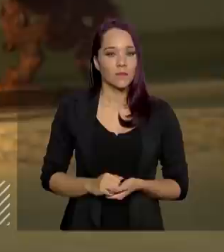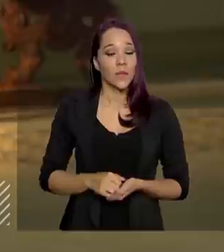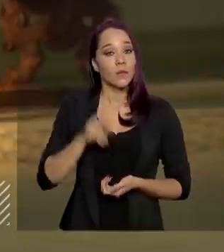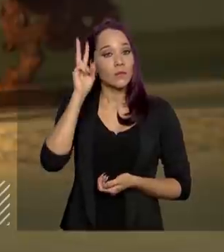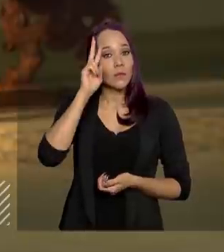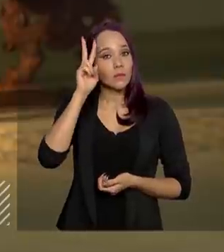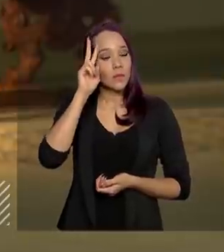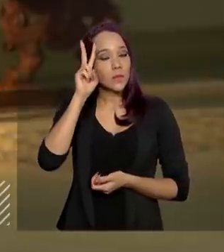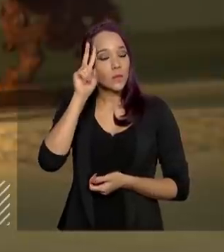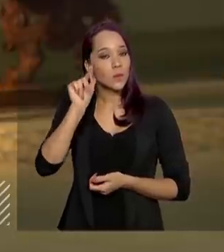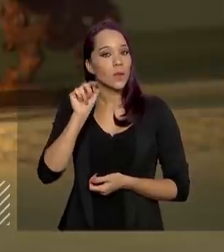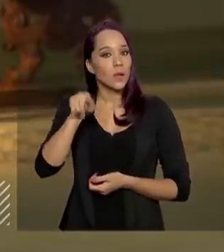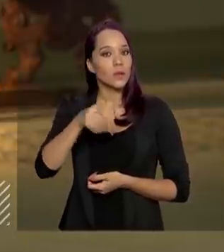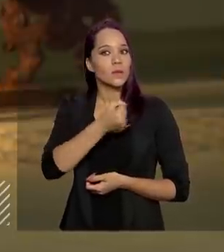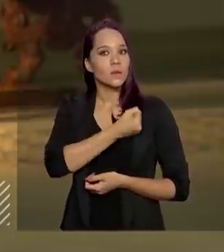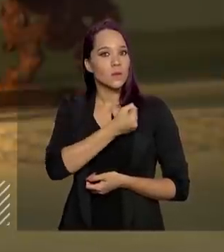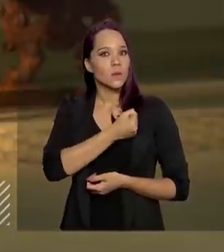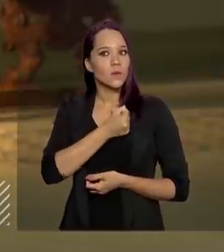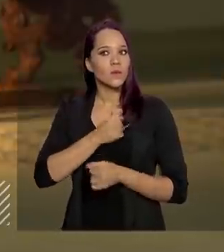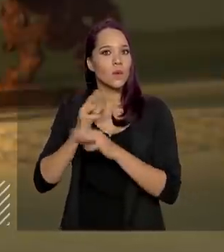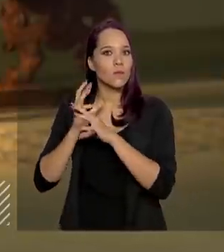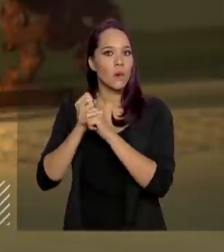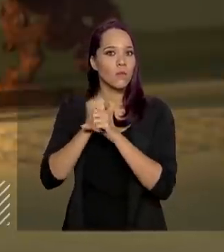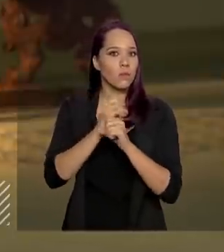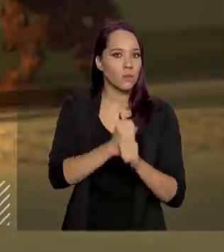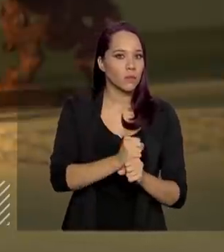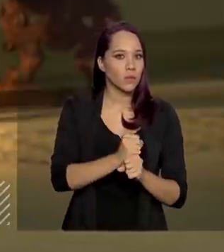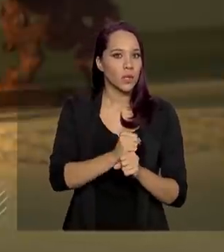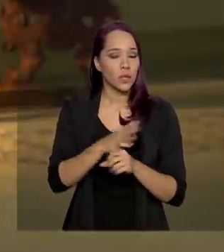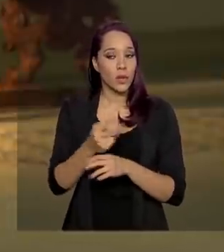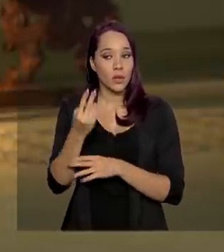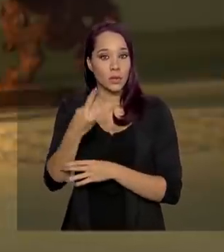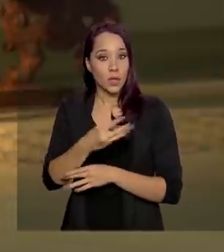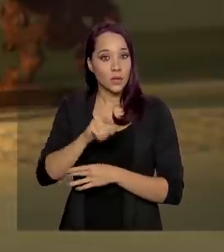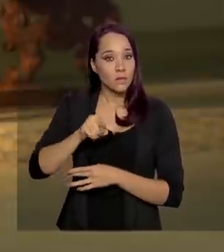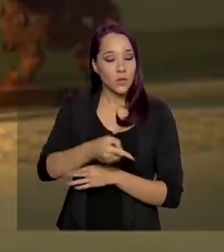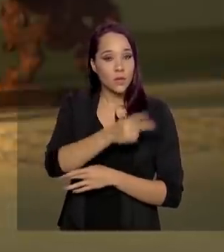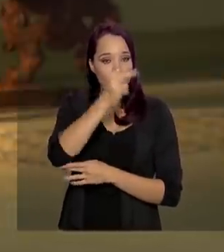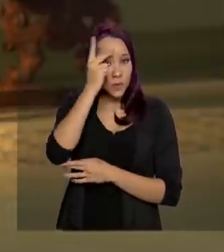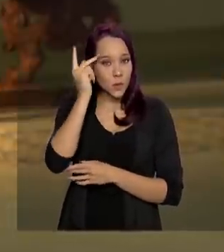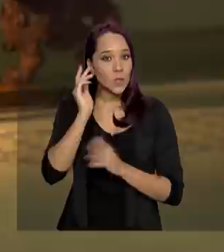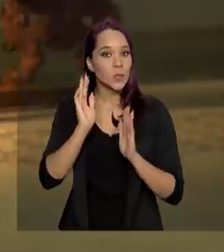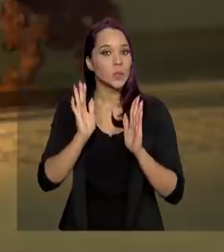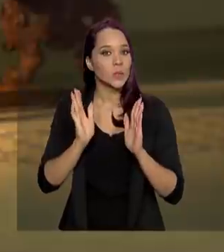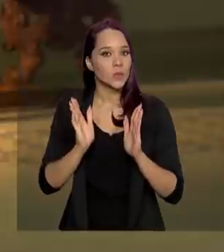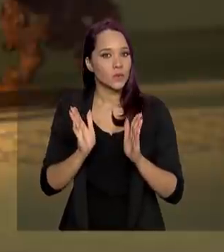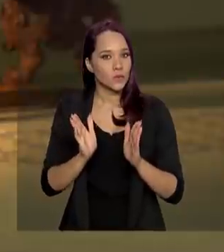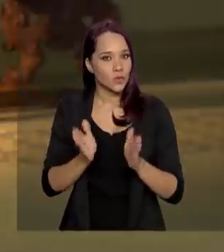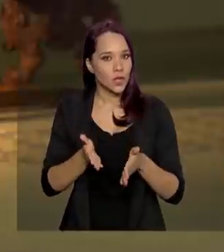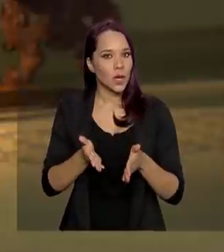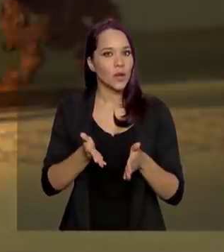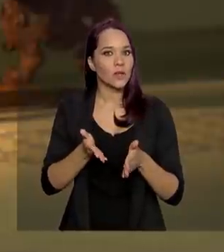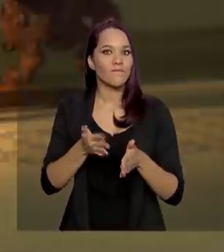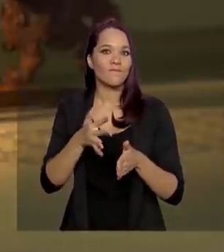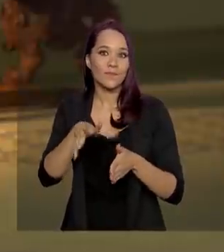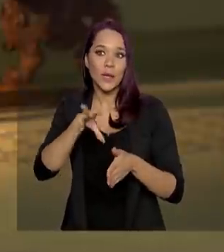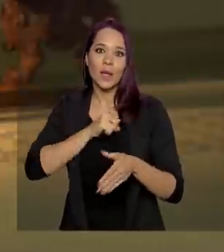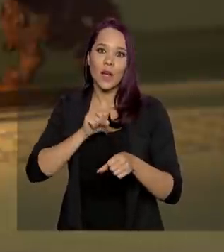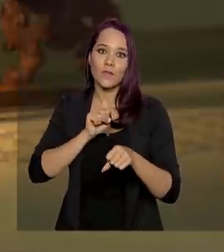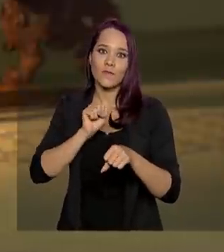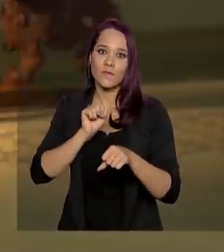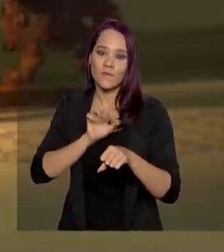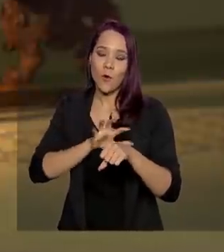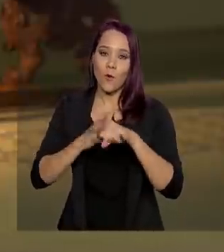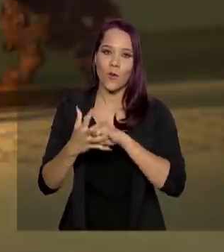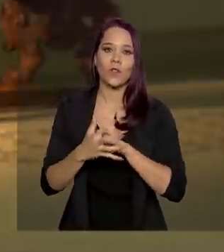Lembrando que esses números são cumulativos, né? Então, 3 mil pessoas já passaram pelo vírus, ou seja, já tiveram